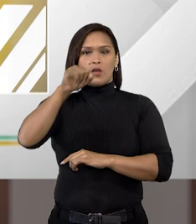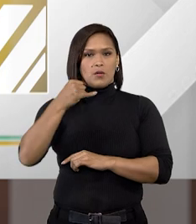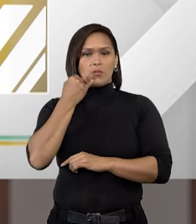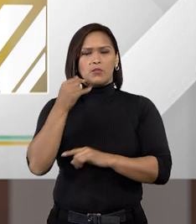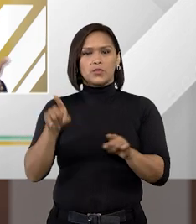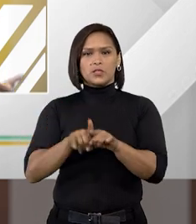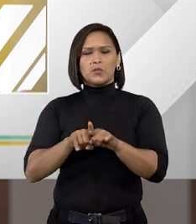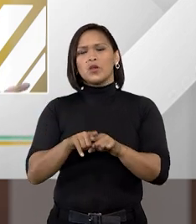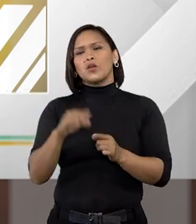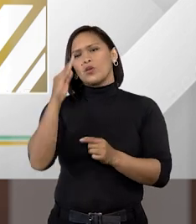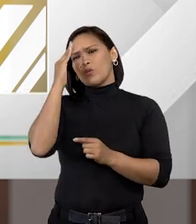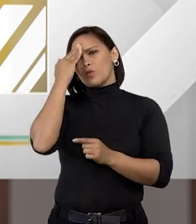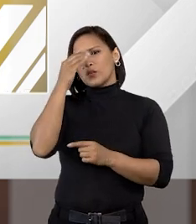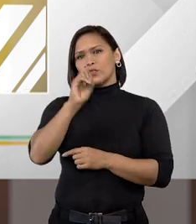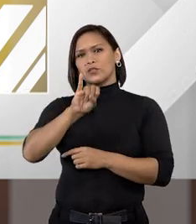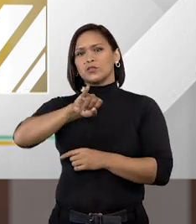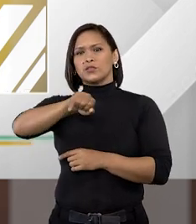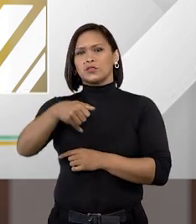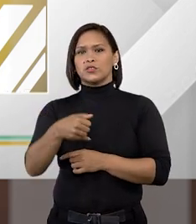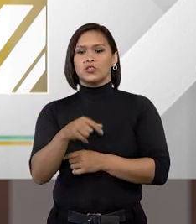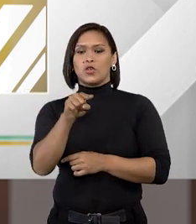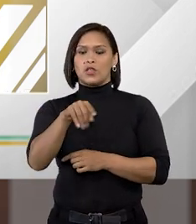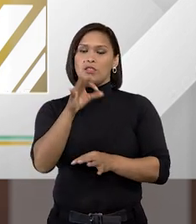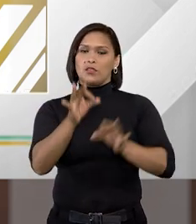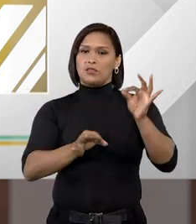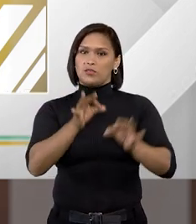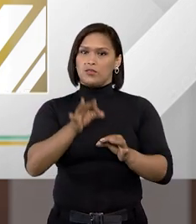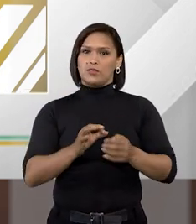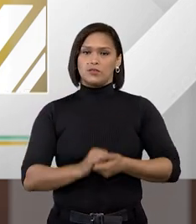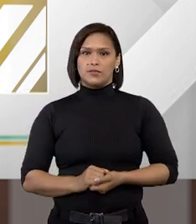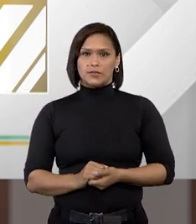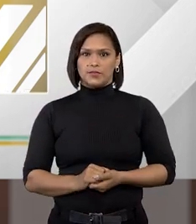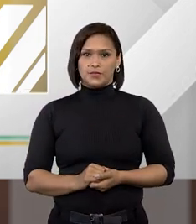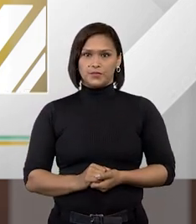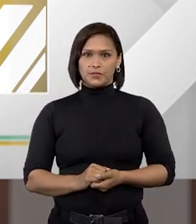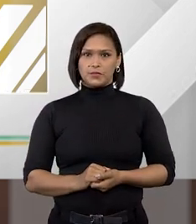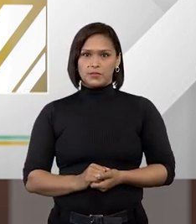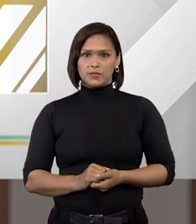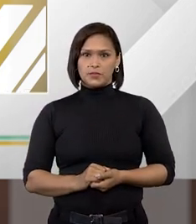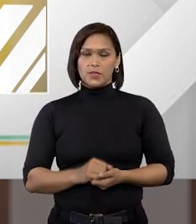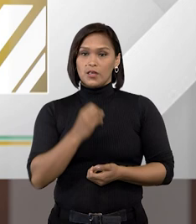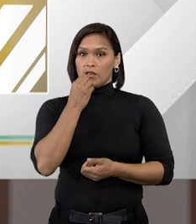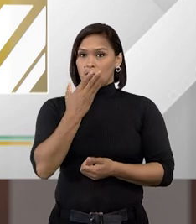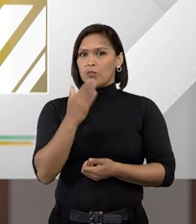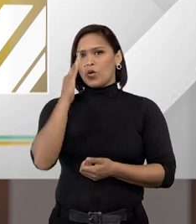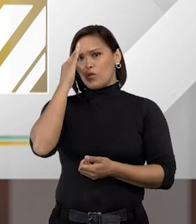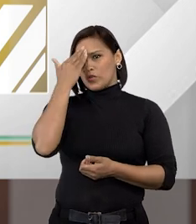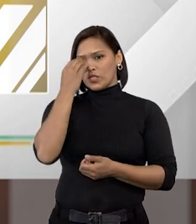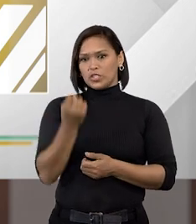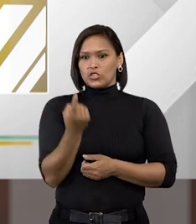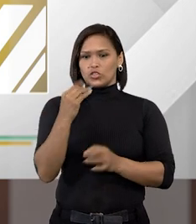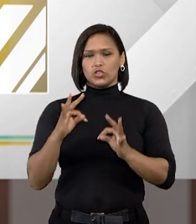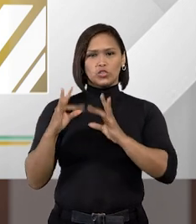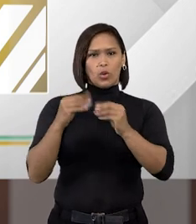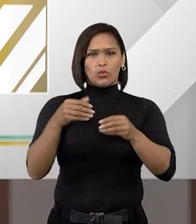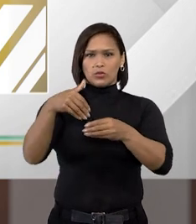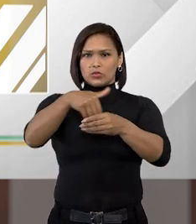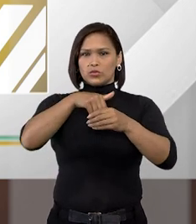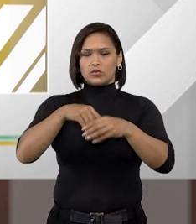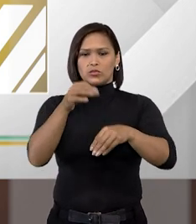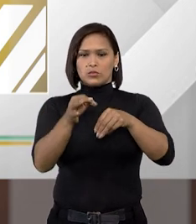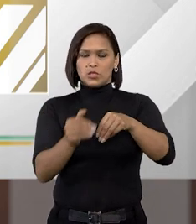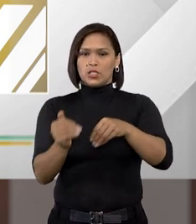gostaria de saber qual foi o entendimento da STJ nesse julgado bom foi um entendimento unânime de que